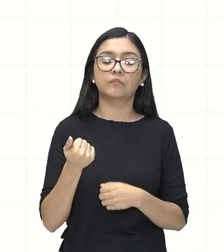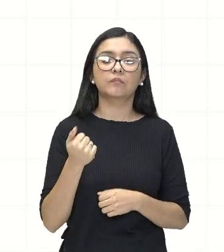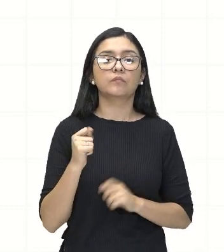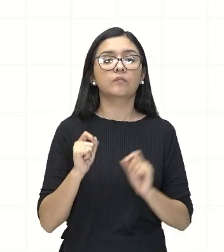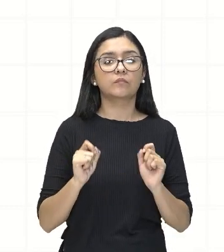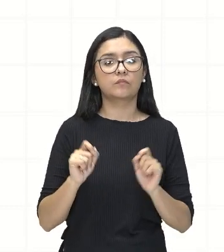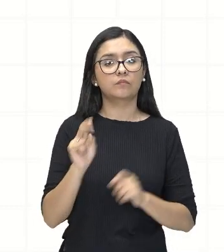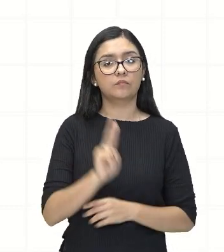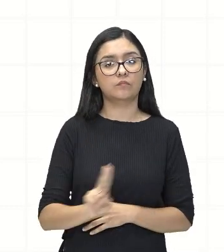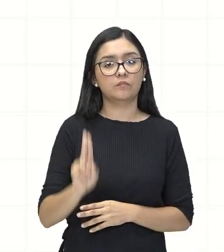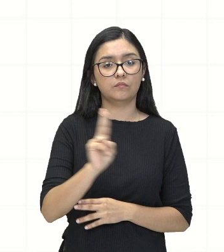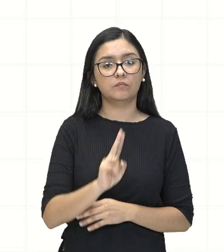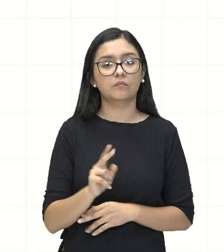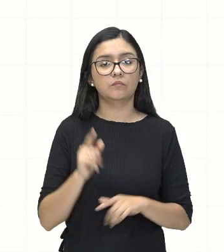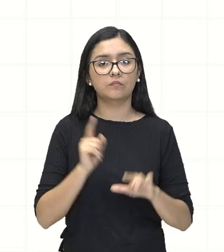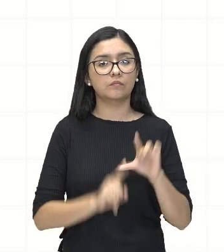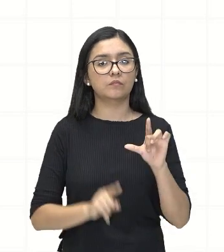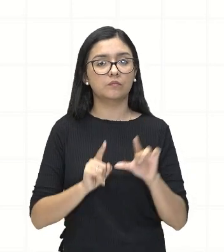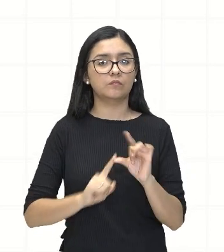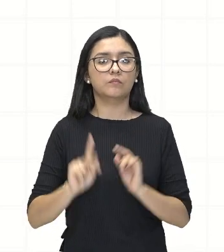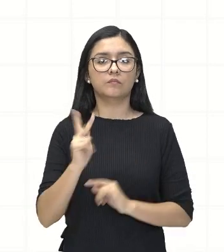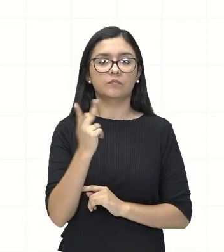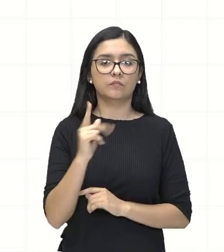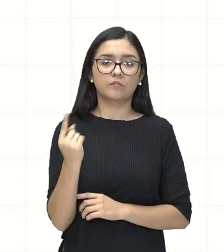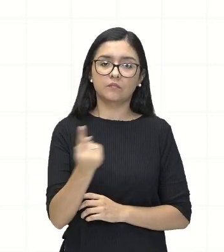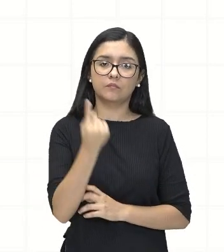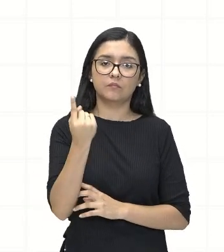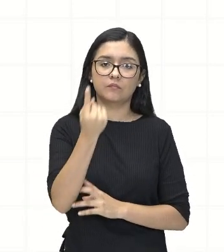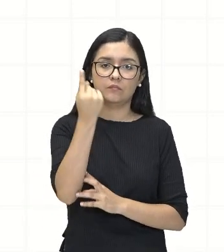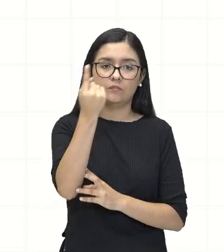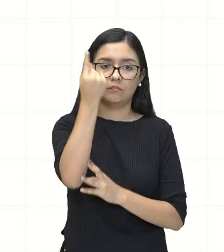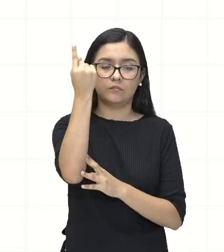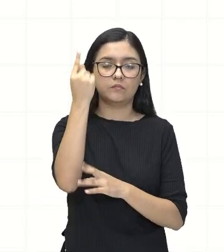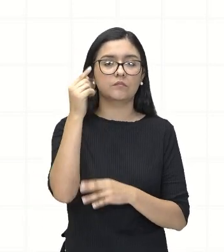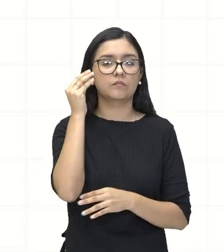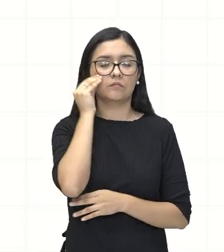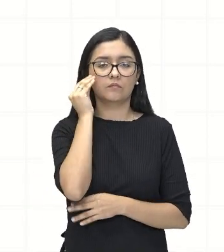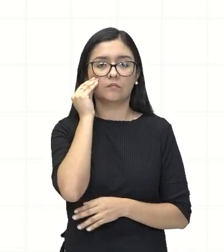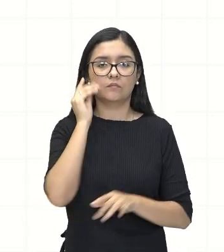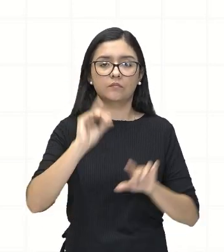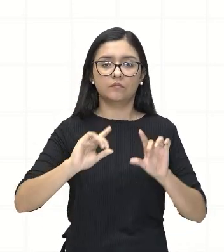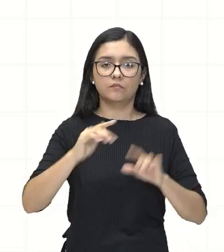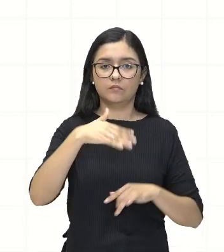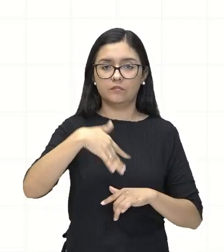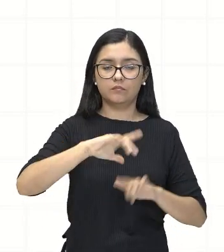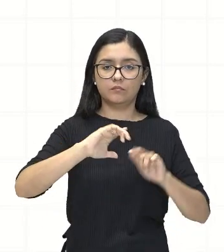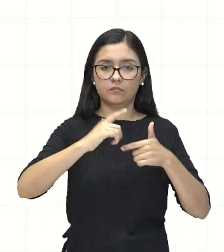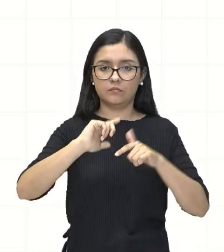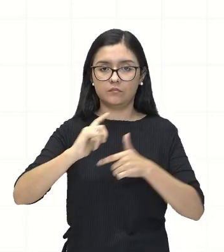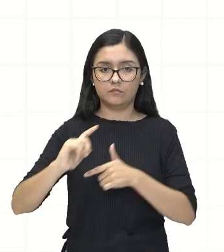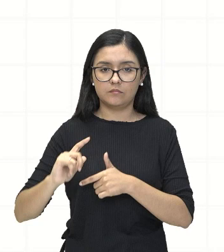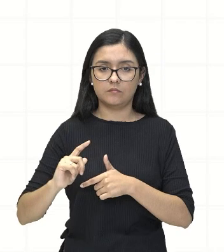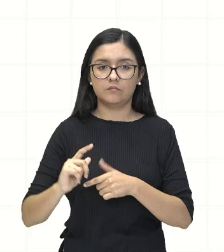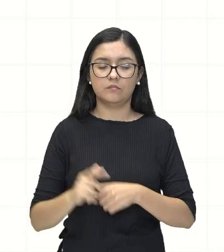em altura. Tá? Nós veremos aí em geometria. Então, já vão se